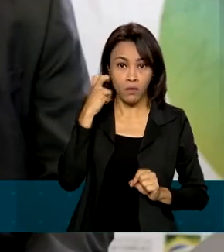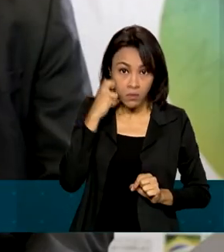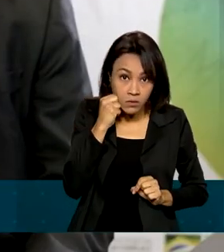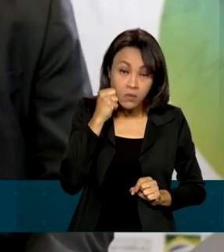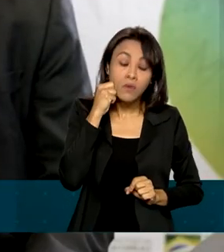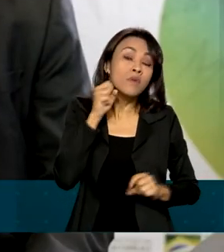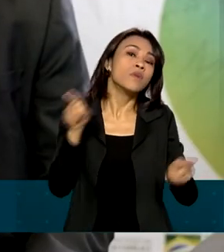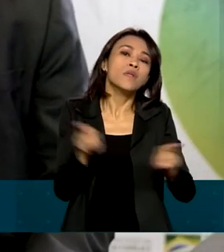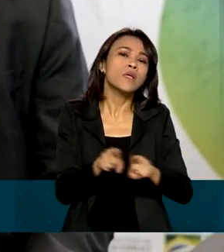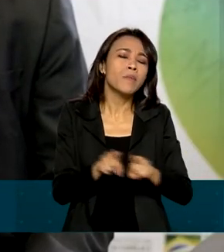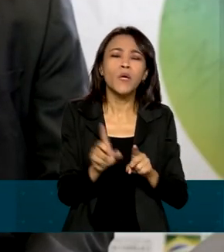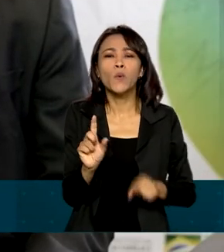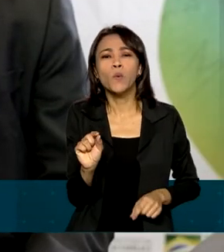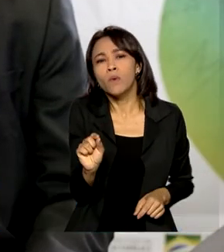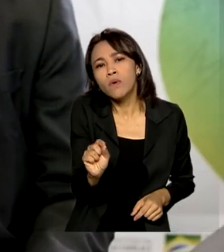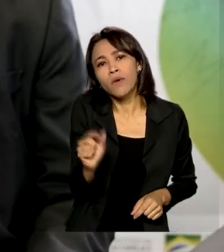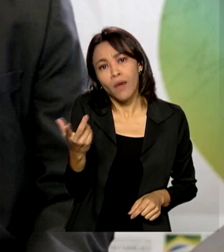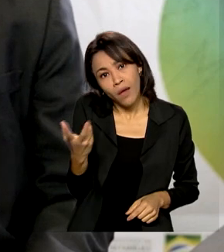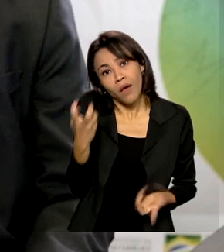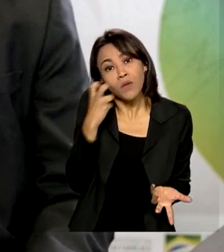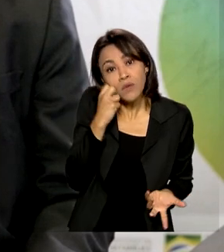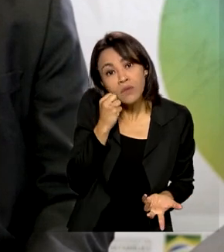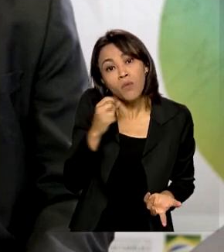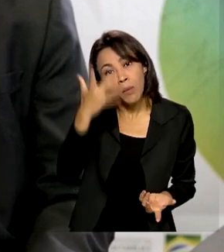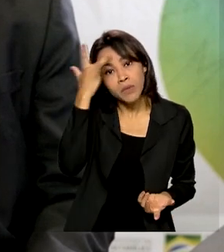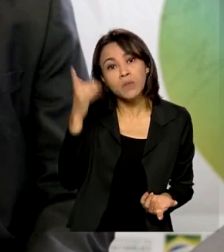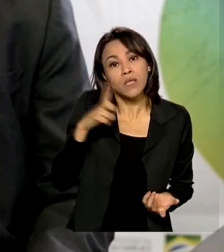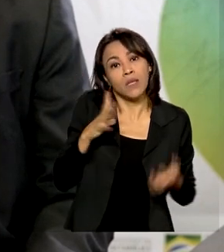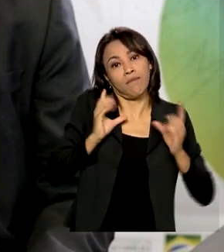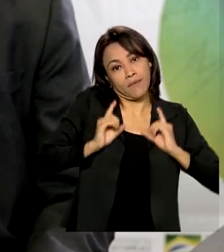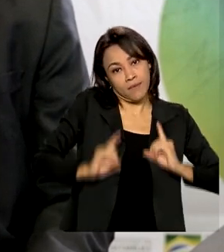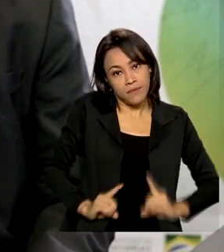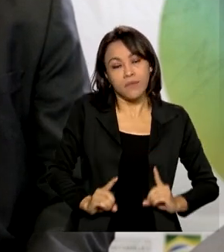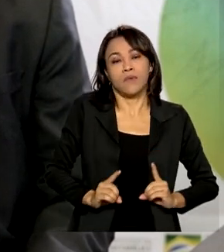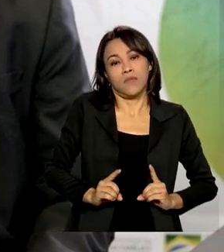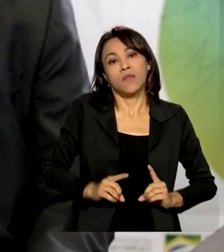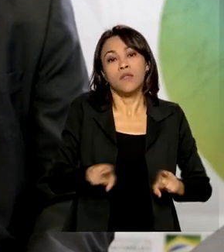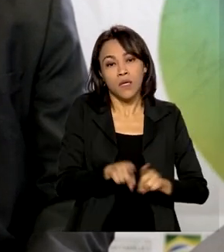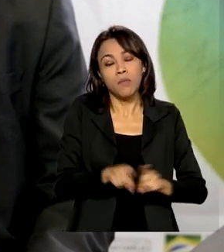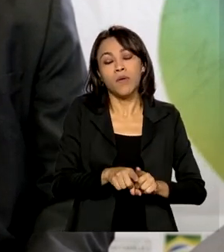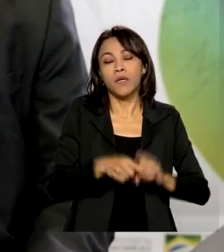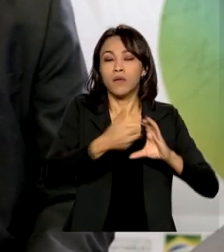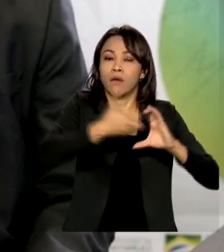particularmente, do que é a adoção de uma criança com deficiência e com doença rara no nosso país.